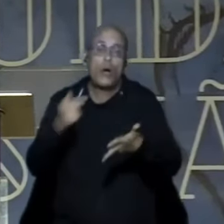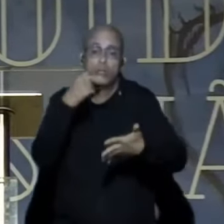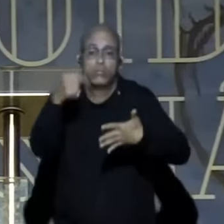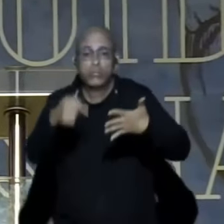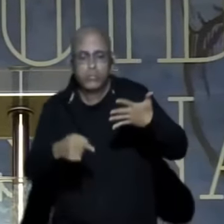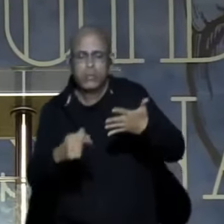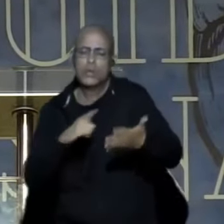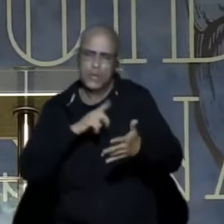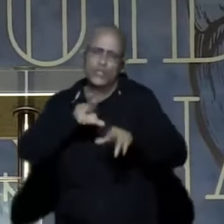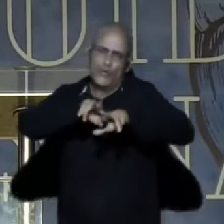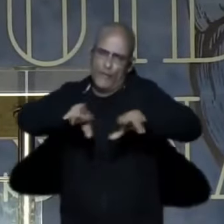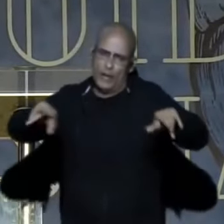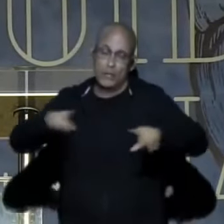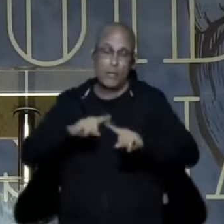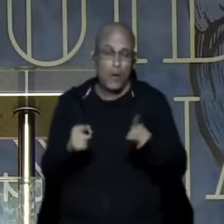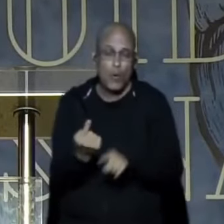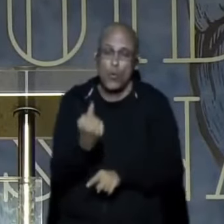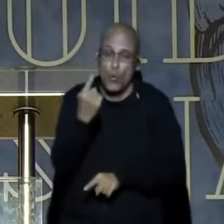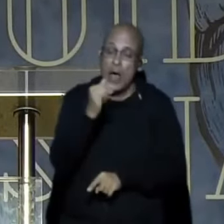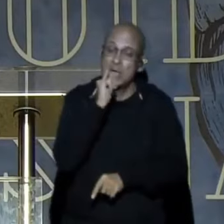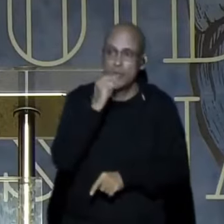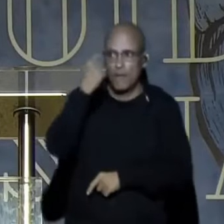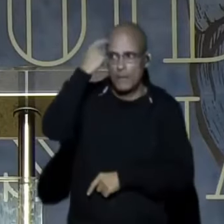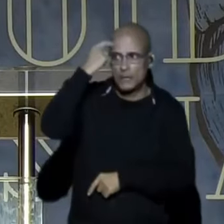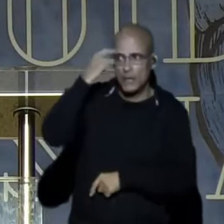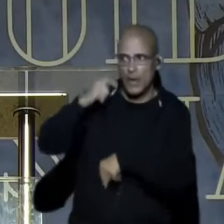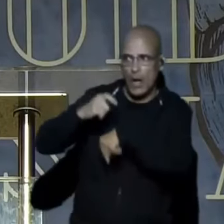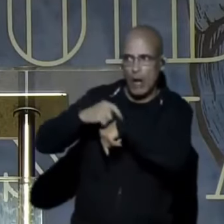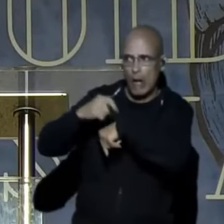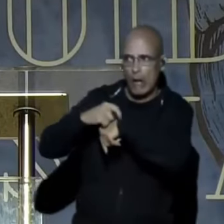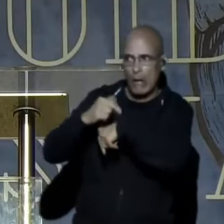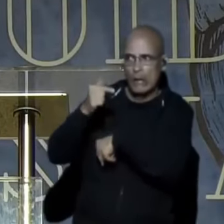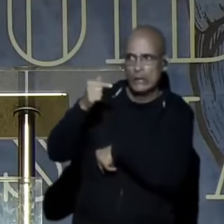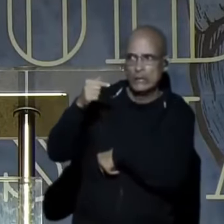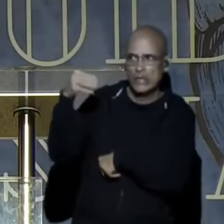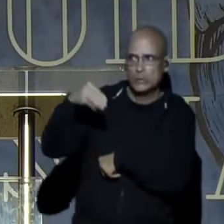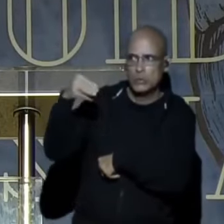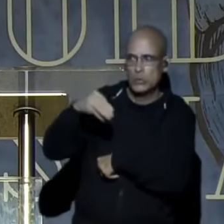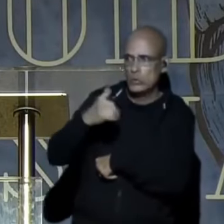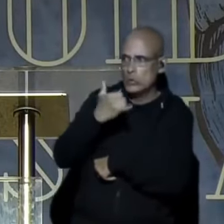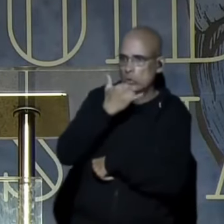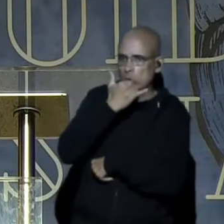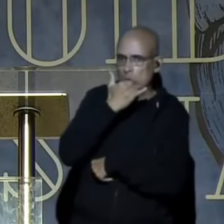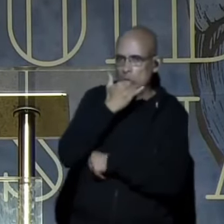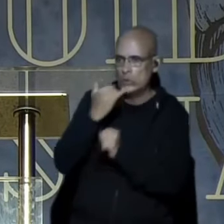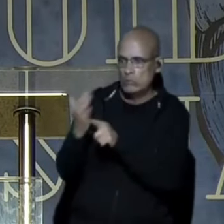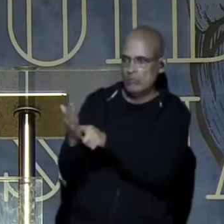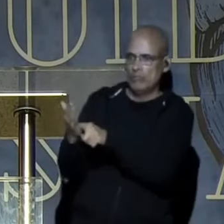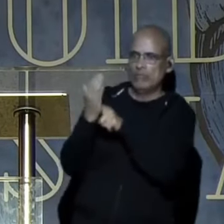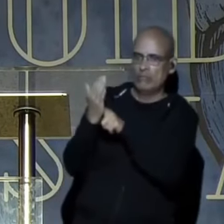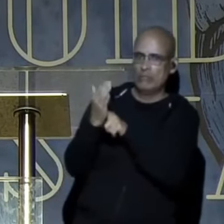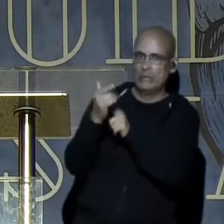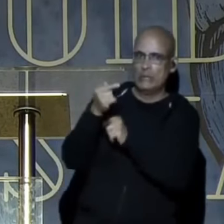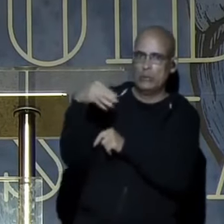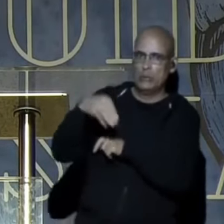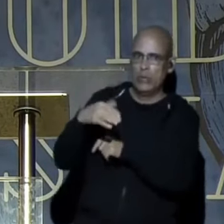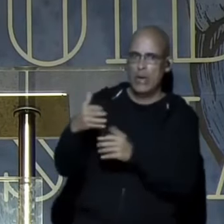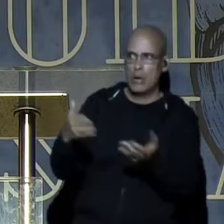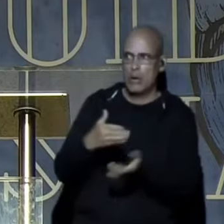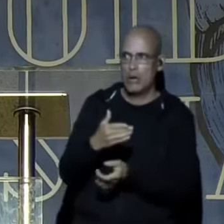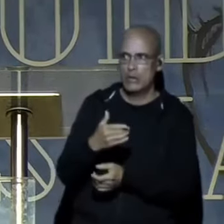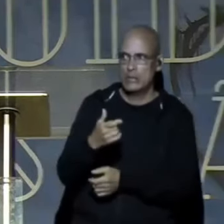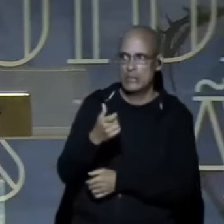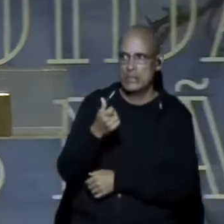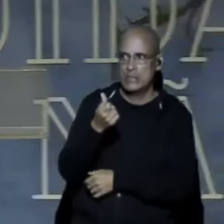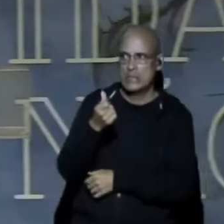tribulação Mas uma delas pra mim é ter um relógio marcando sete minutos aqui na minha frente Já são seis e quarenta